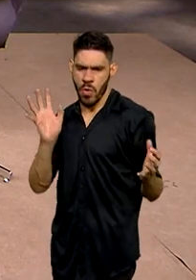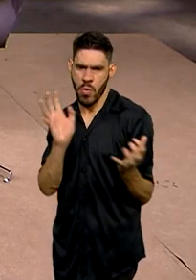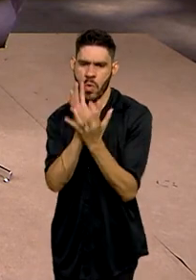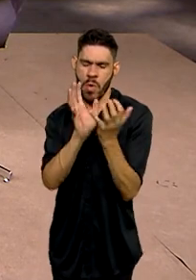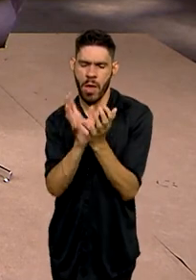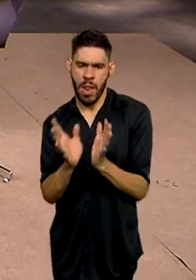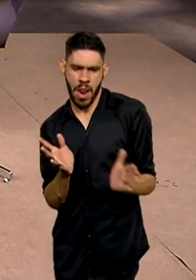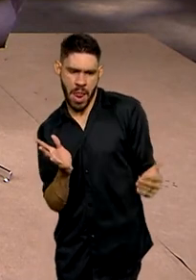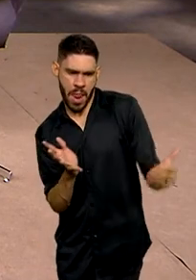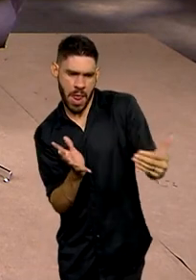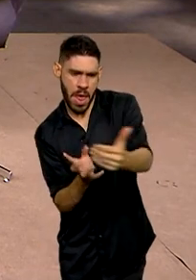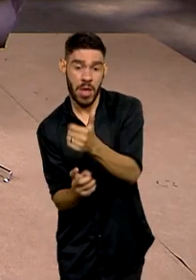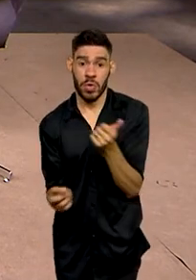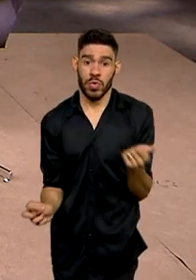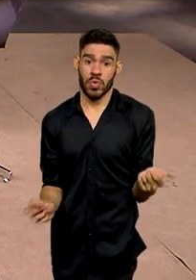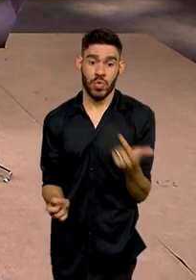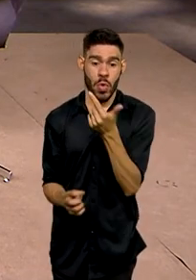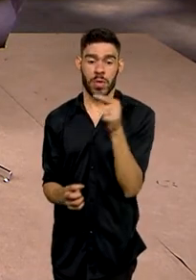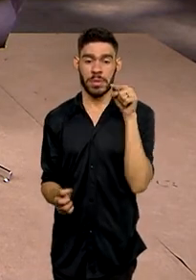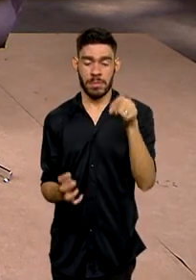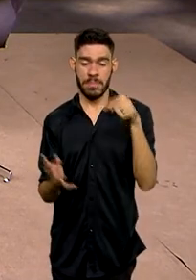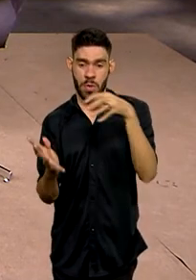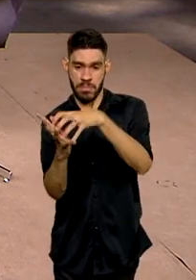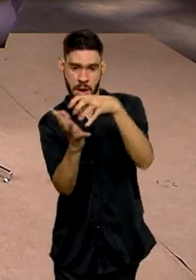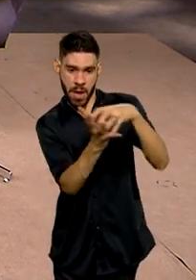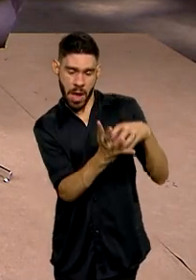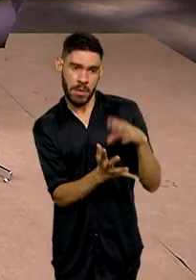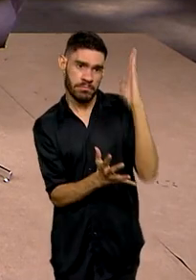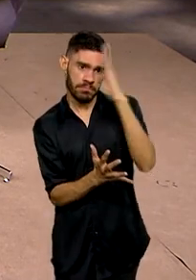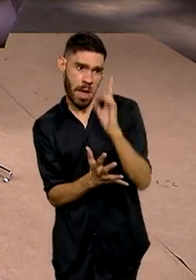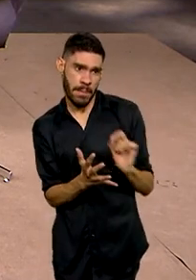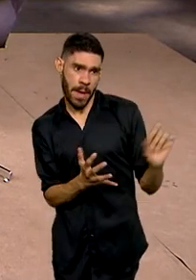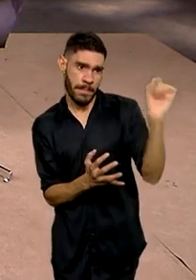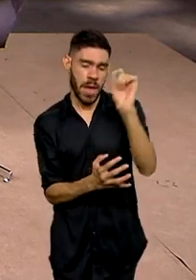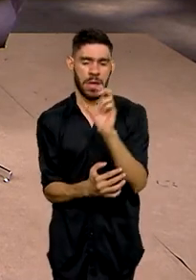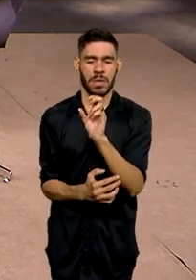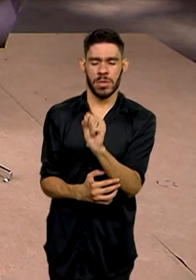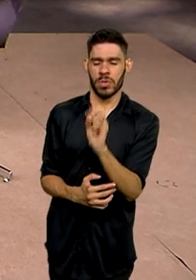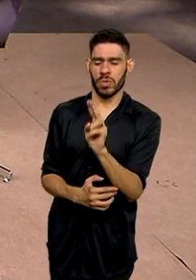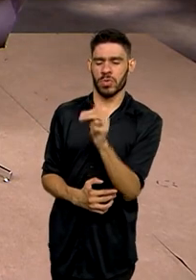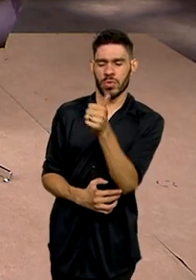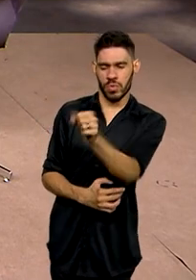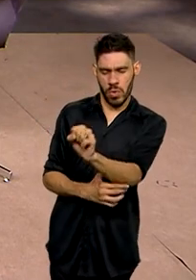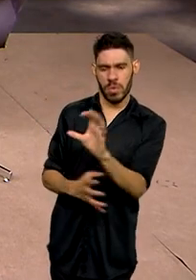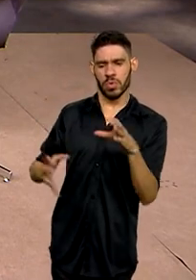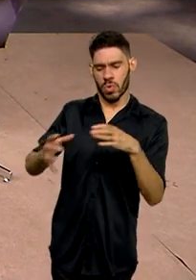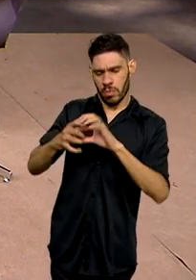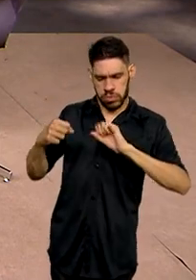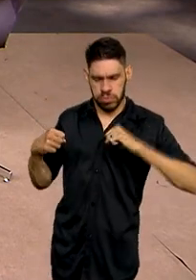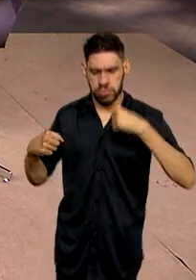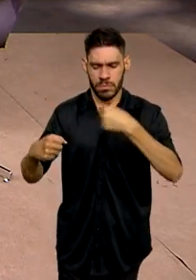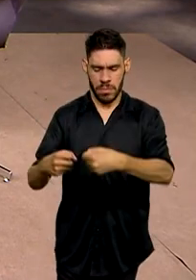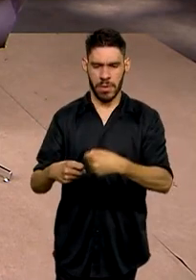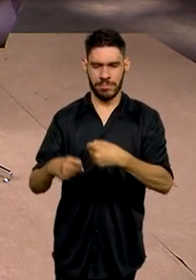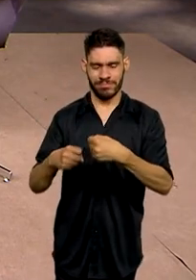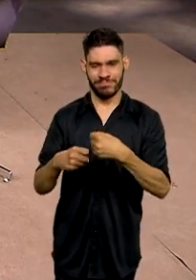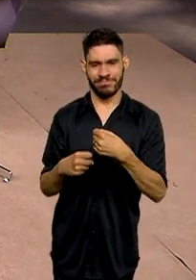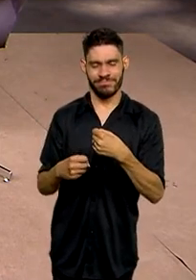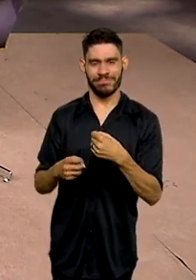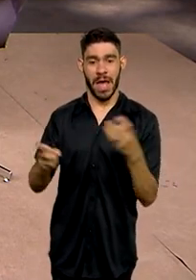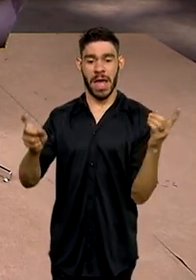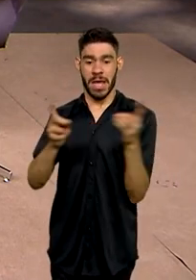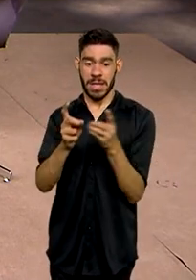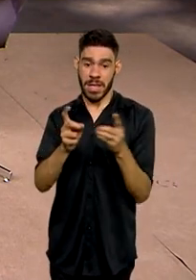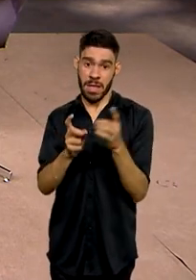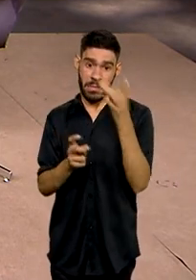capilaridade de 12 mil unidades em todo o Brasil. O SUAS, onde as equipes se dedicam para chegar a quem mais